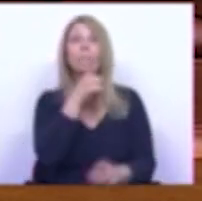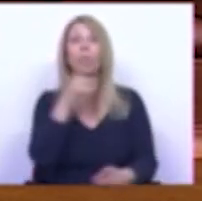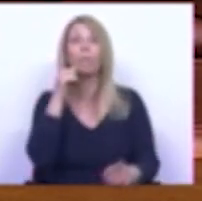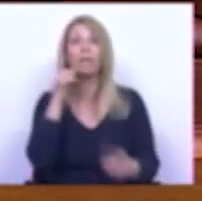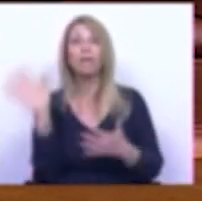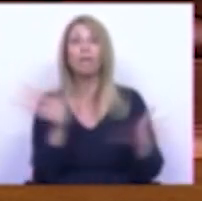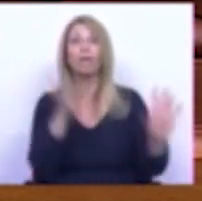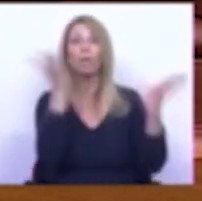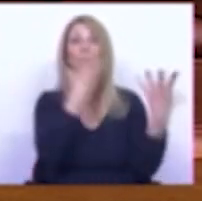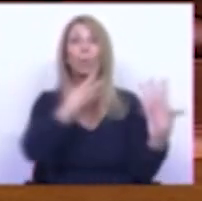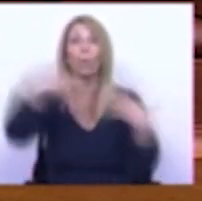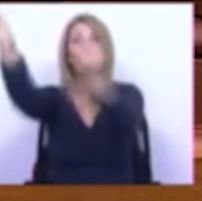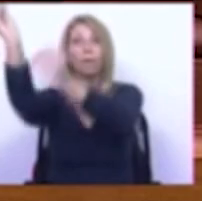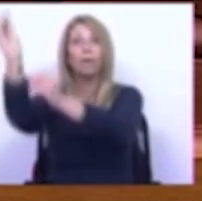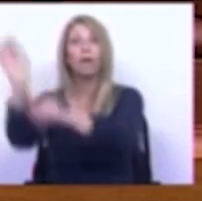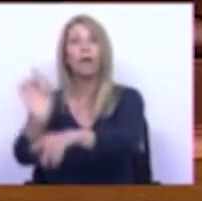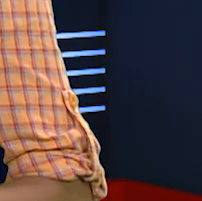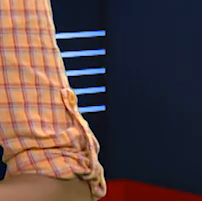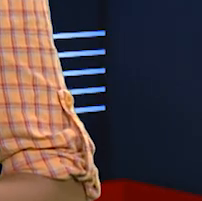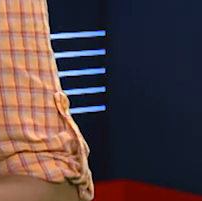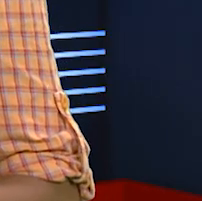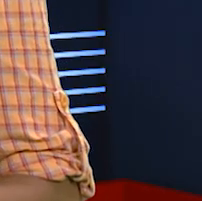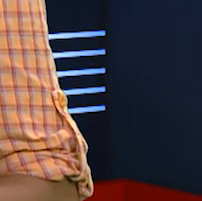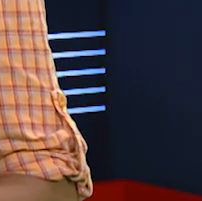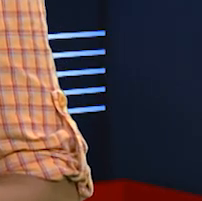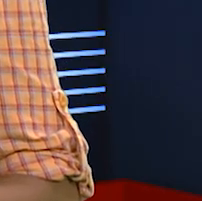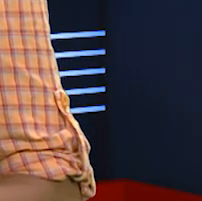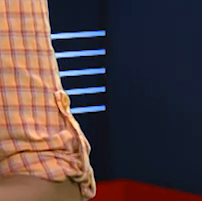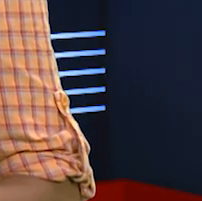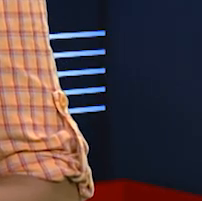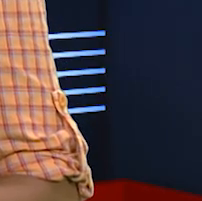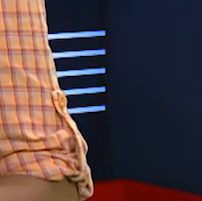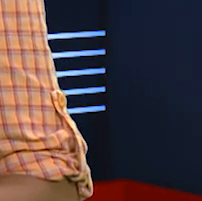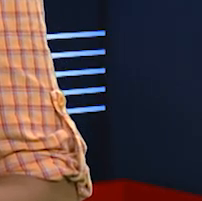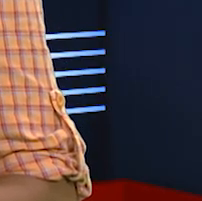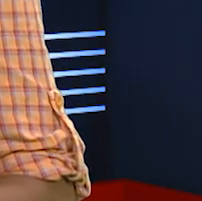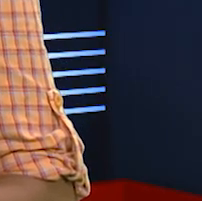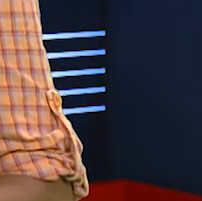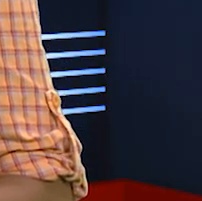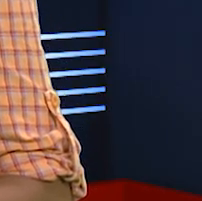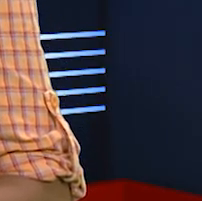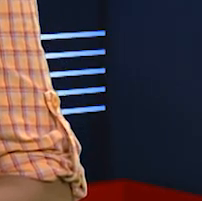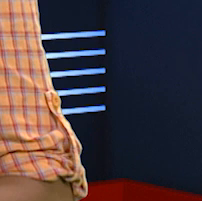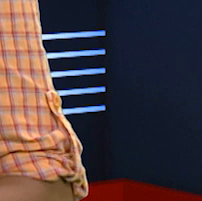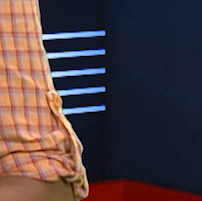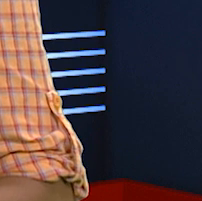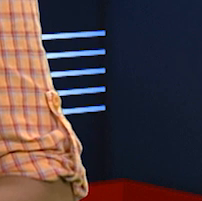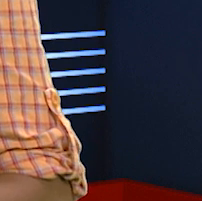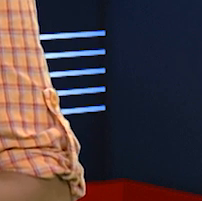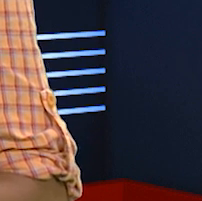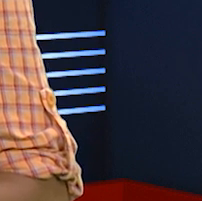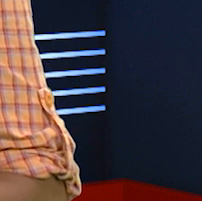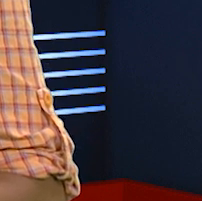logo ao superar da primeira brisa O presidente do PSD de Portugal criticou a gestão da dívida pública